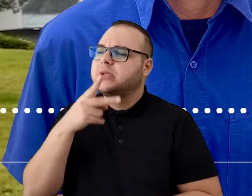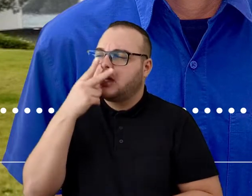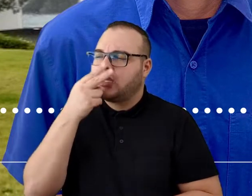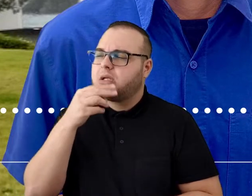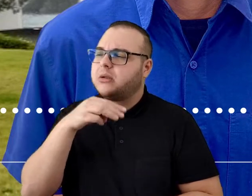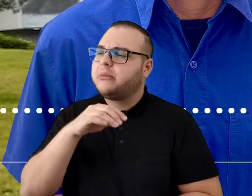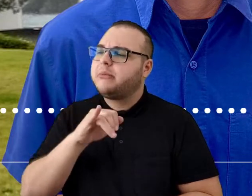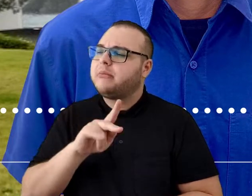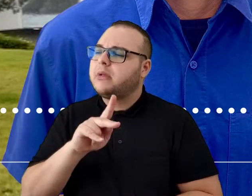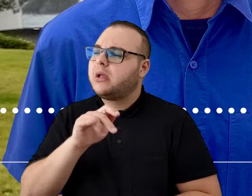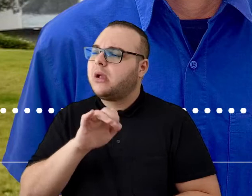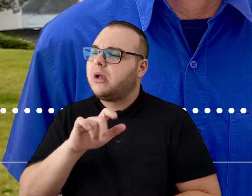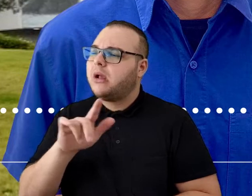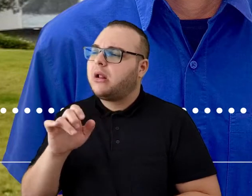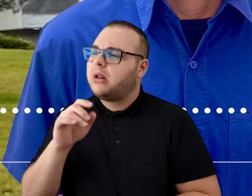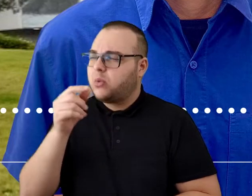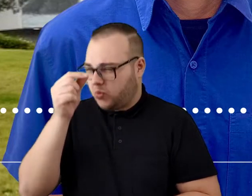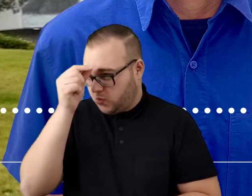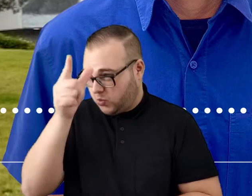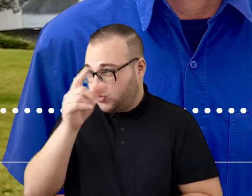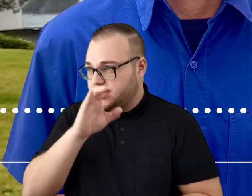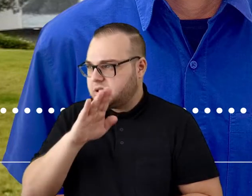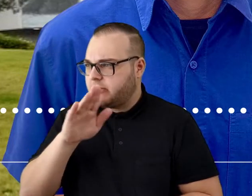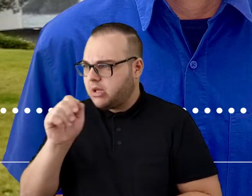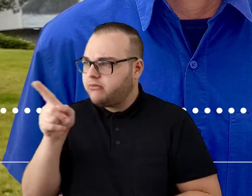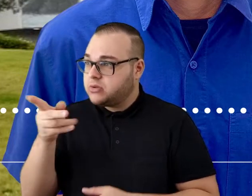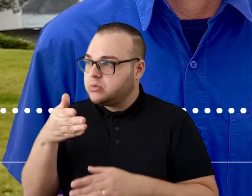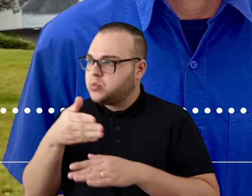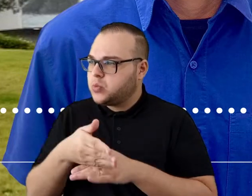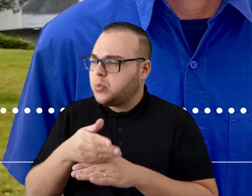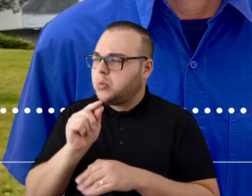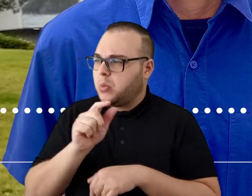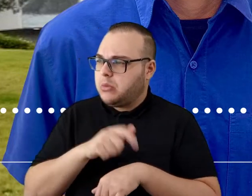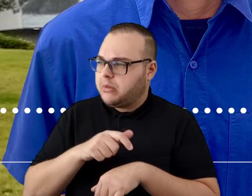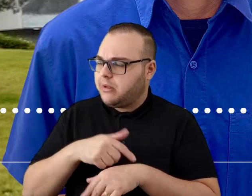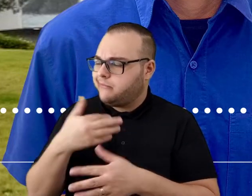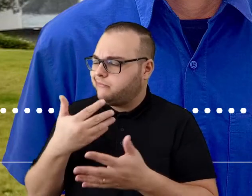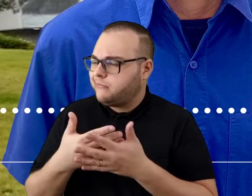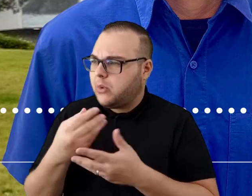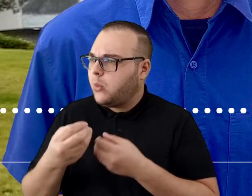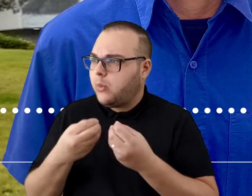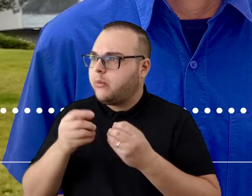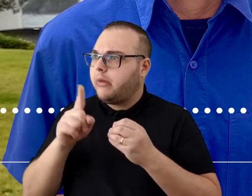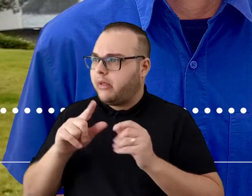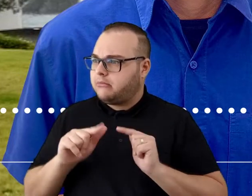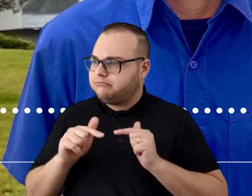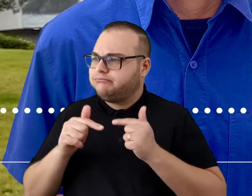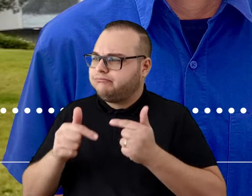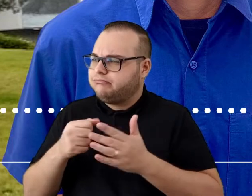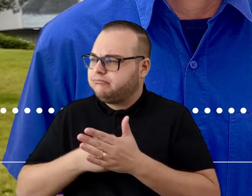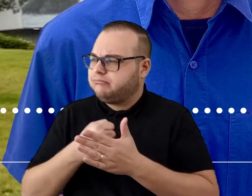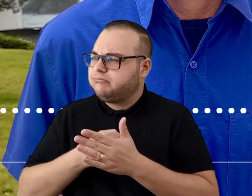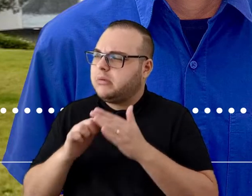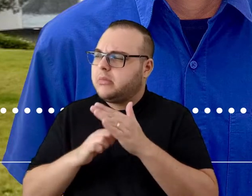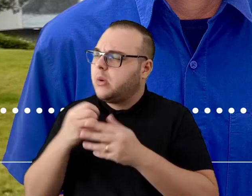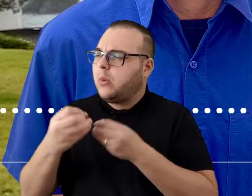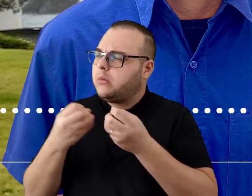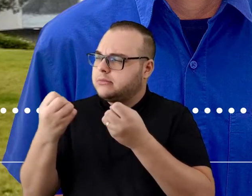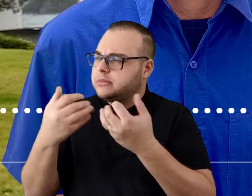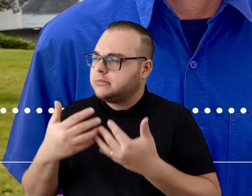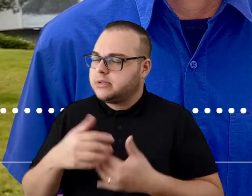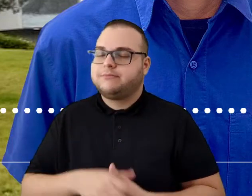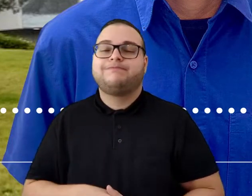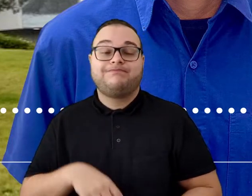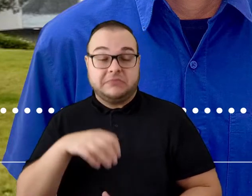enxerga a cultura da CBA? Você que está entrando agora, né? Para você, como que é vestir a camisa da CBA? É uma empresa que tem